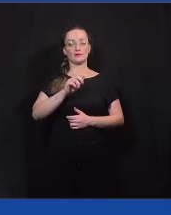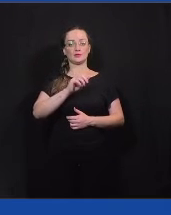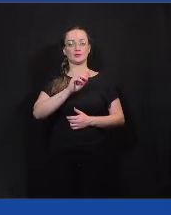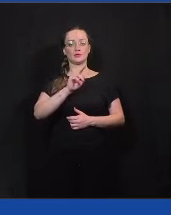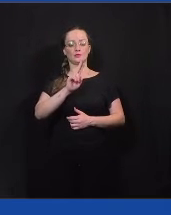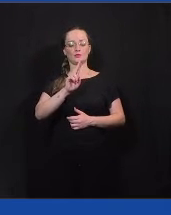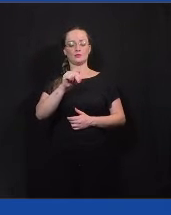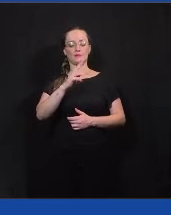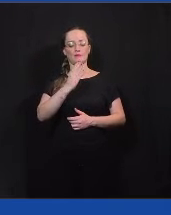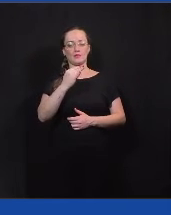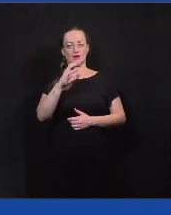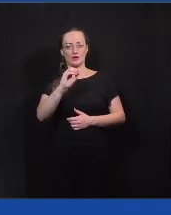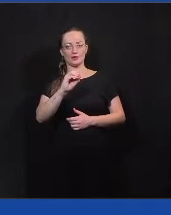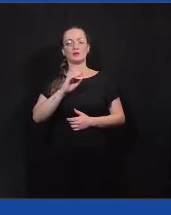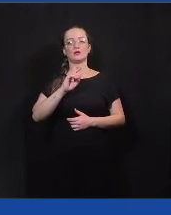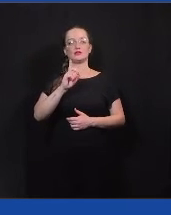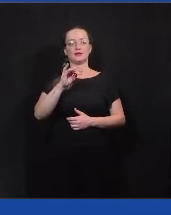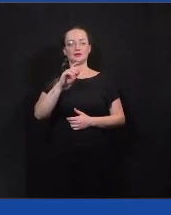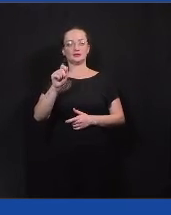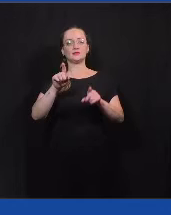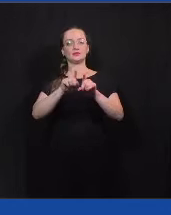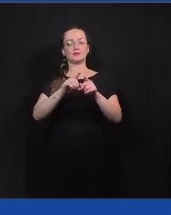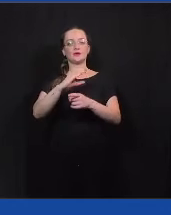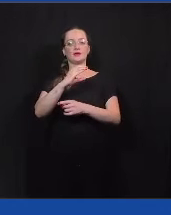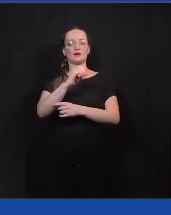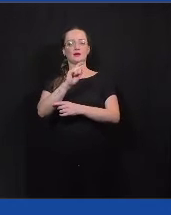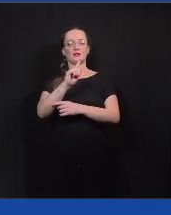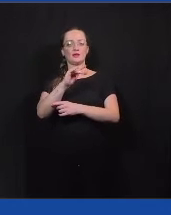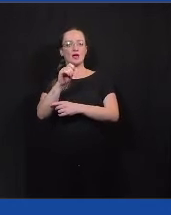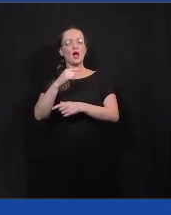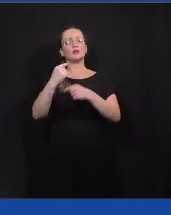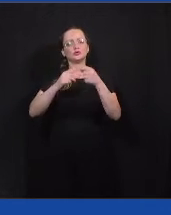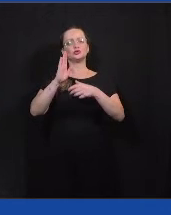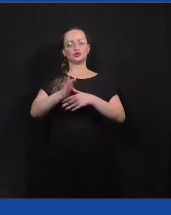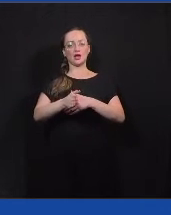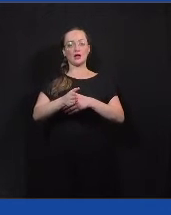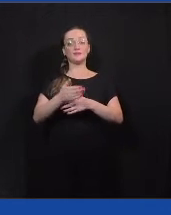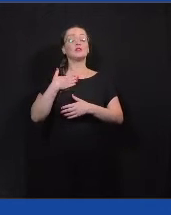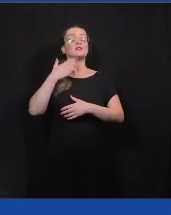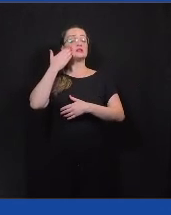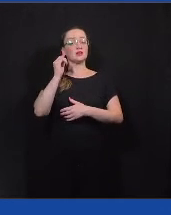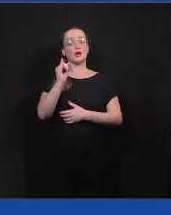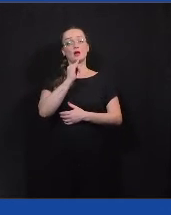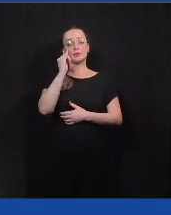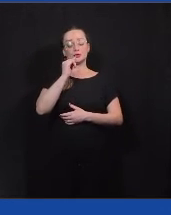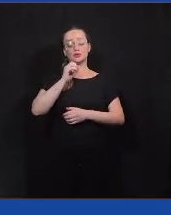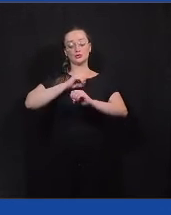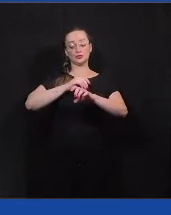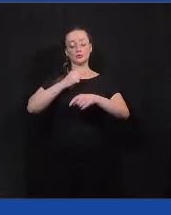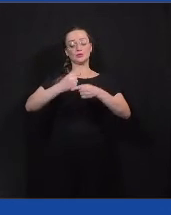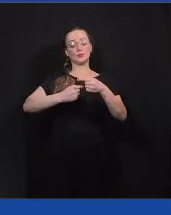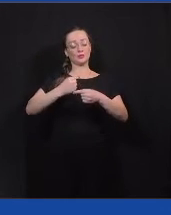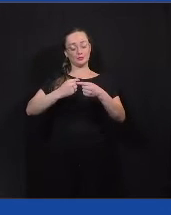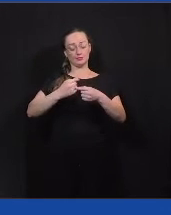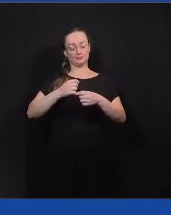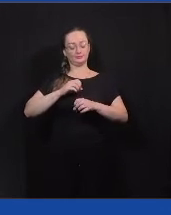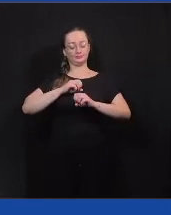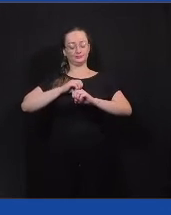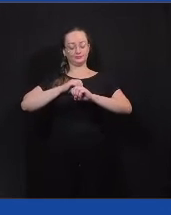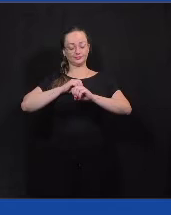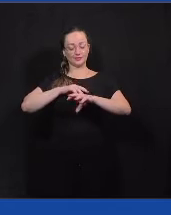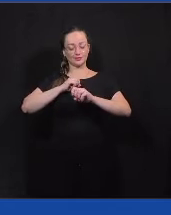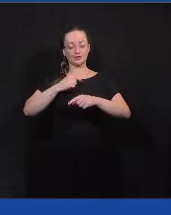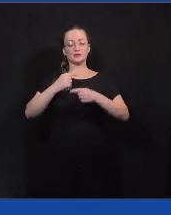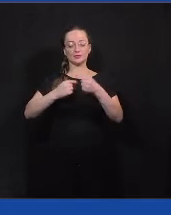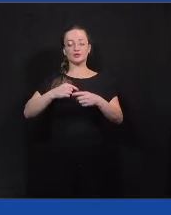Calegari, do Politise. E que a gente vê a importância de usar a educação política para empoderamento do cidadão, aumento